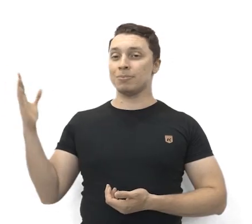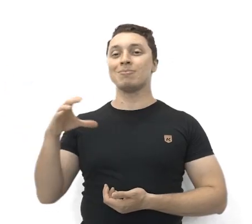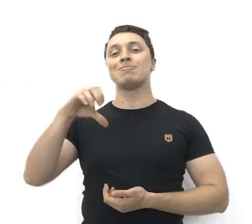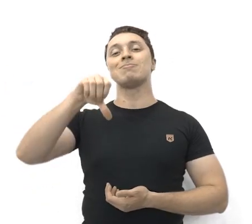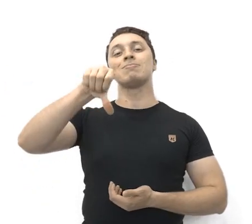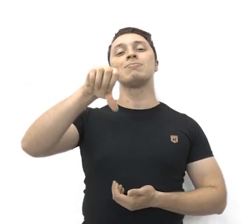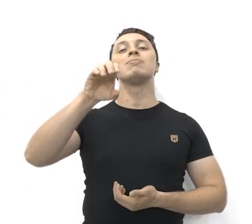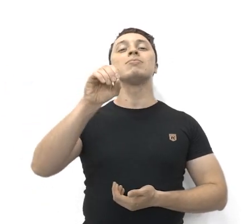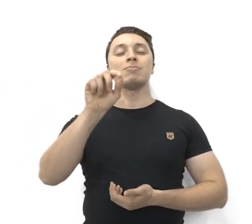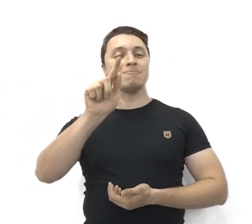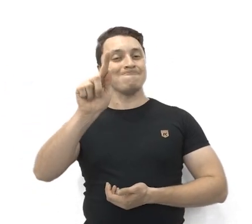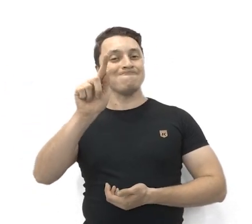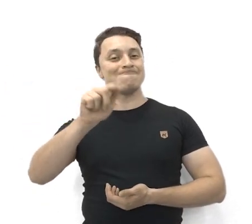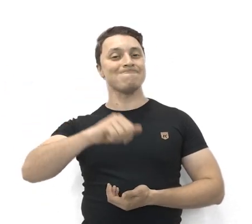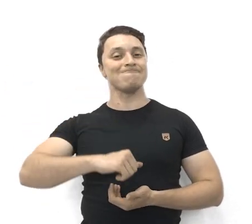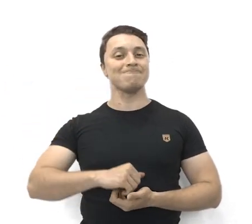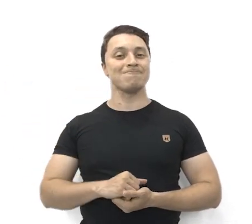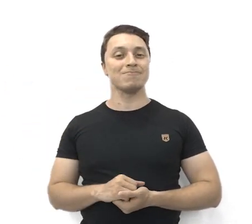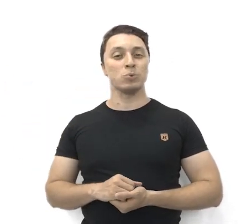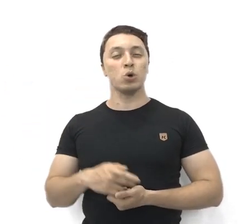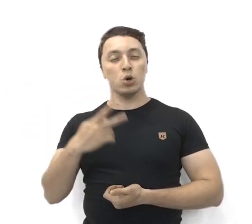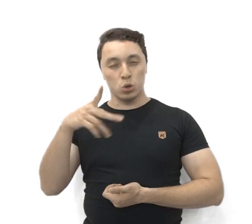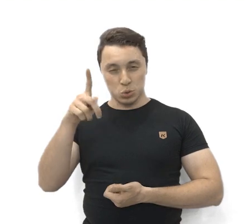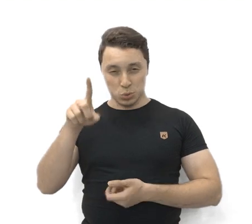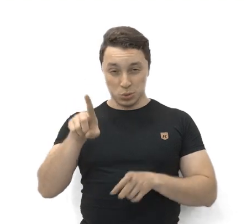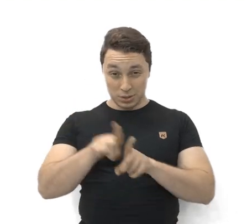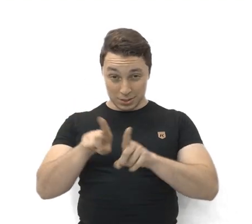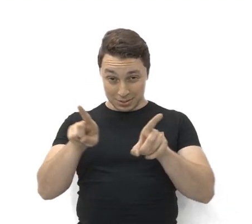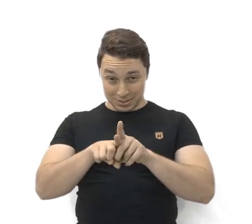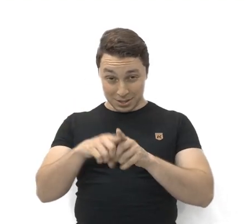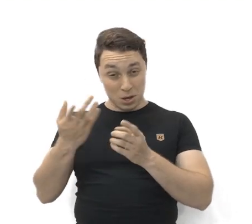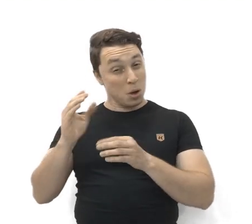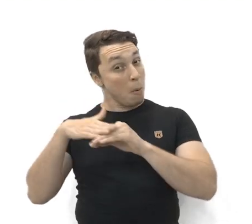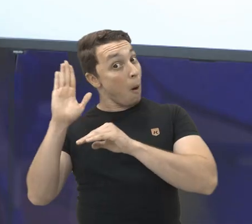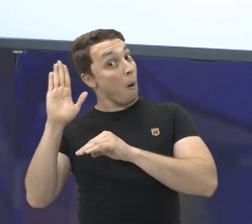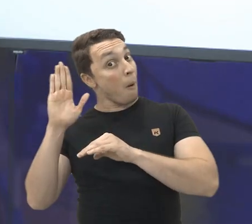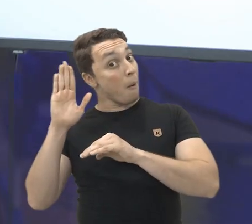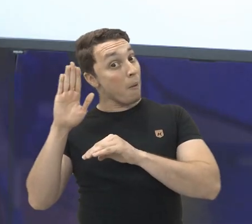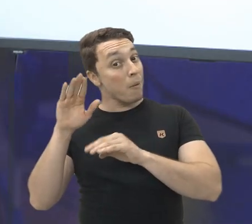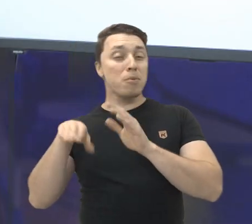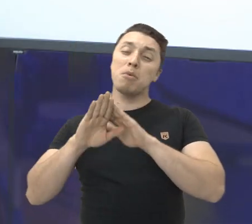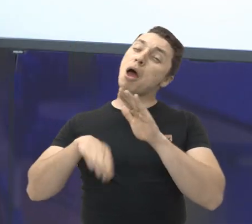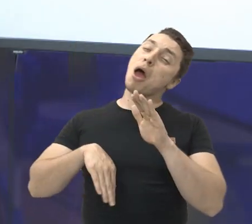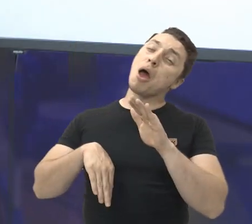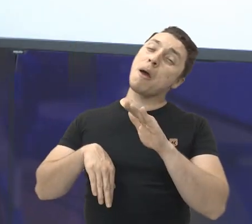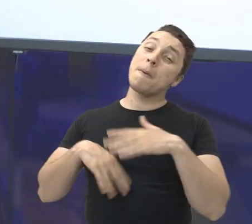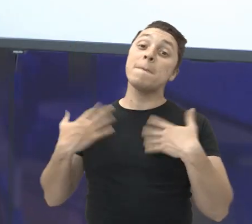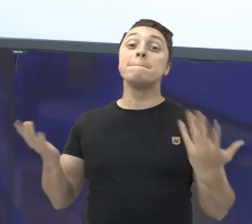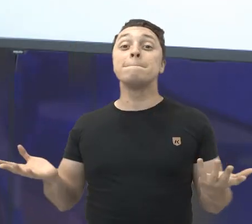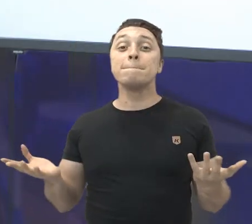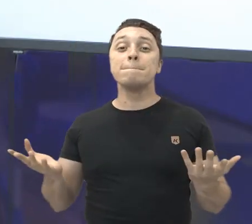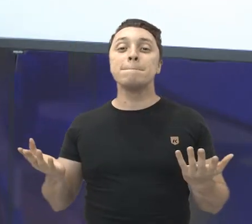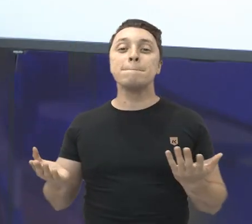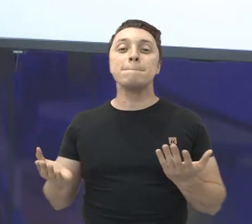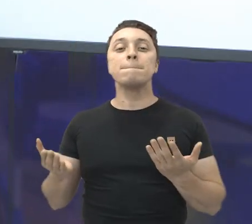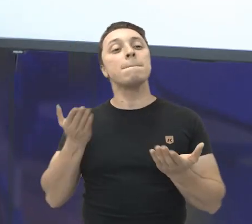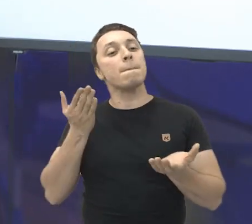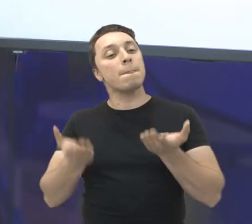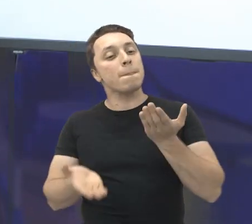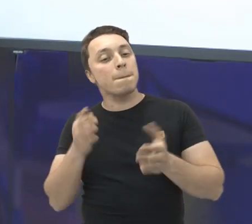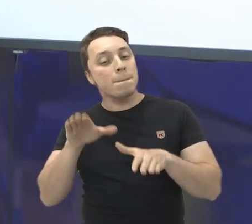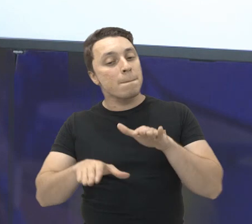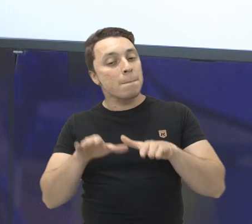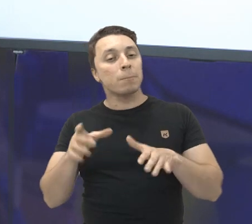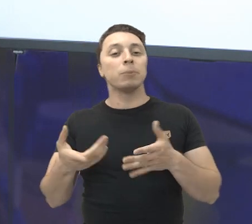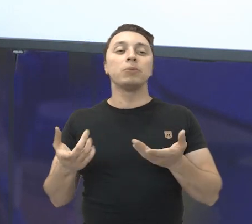90 gramas. A sua deu 90 gramas? Foi mais? Foi menos? Dependendo do creme dental,